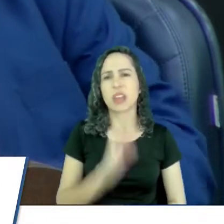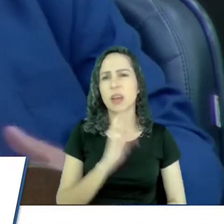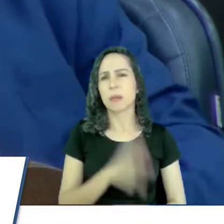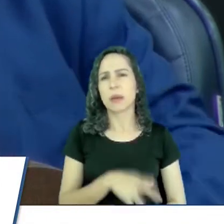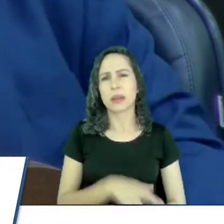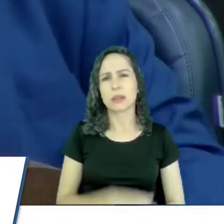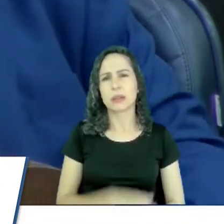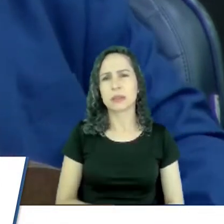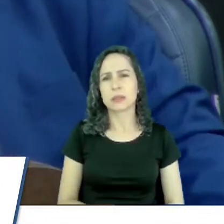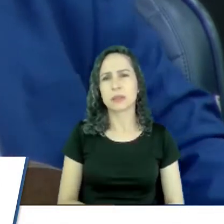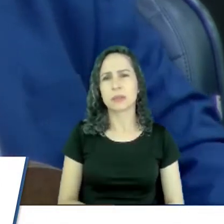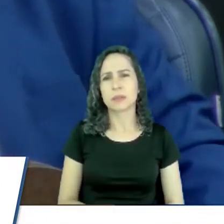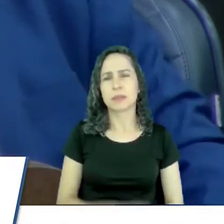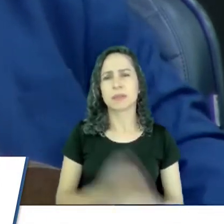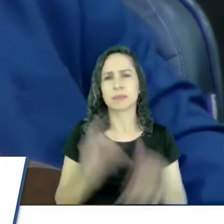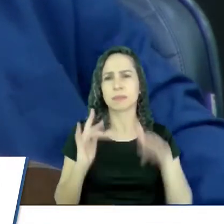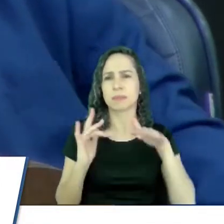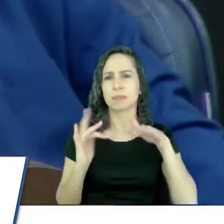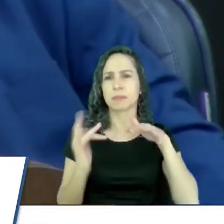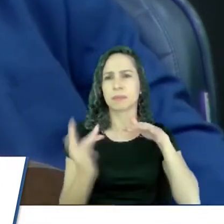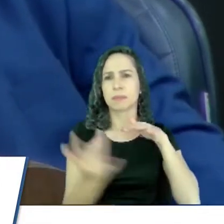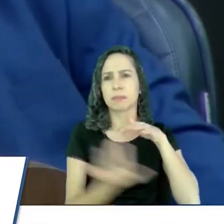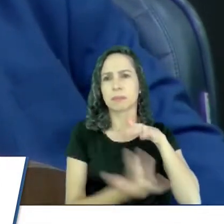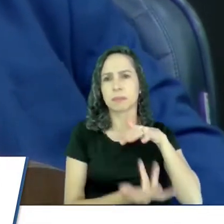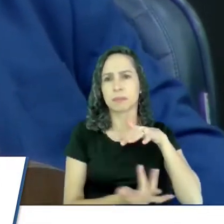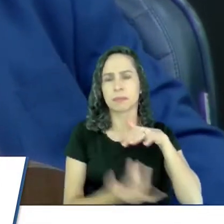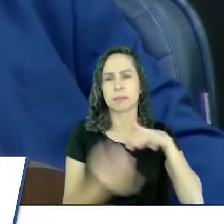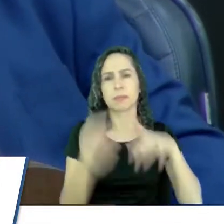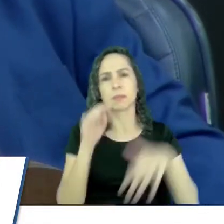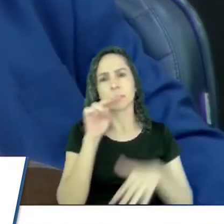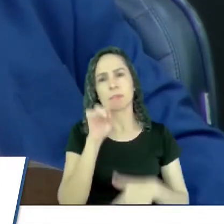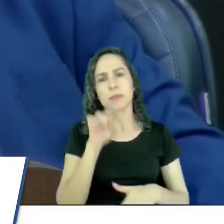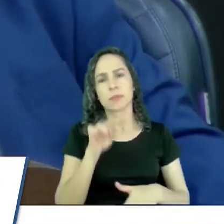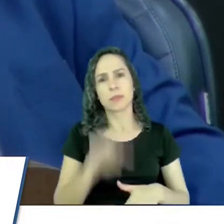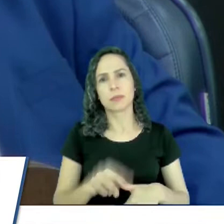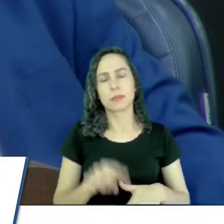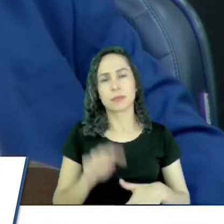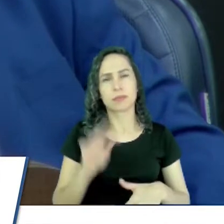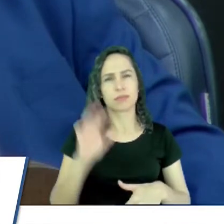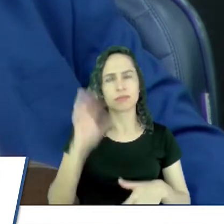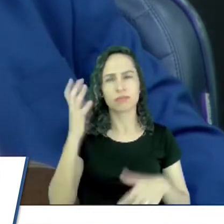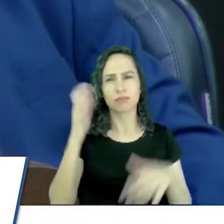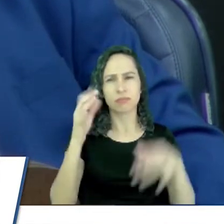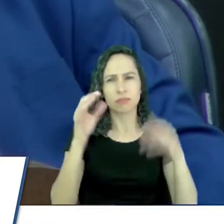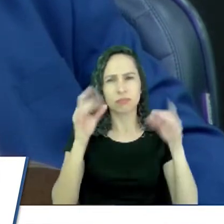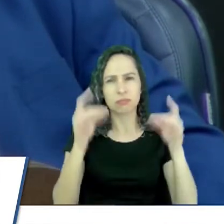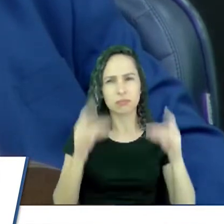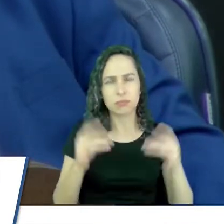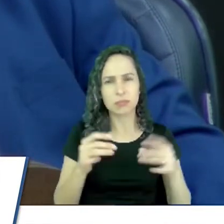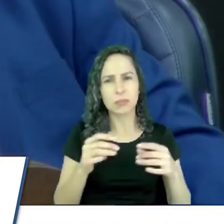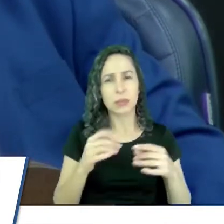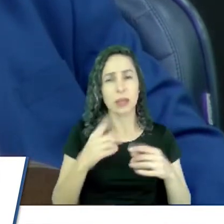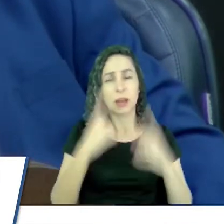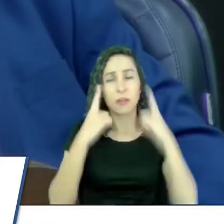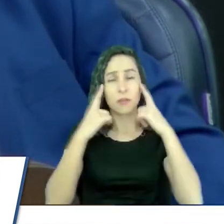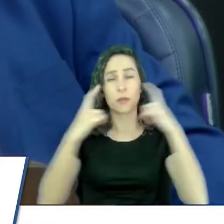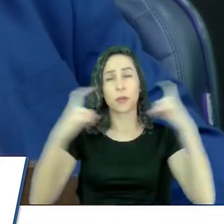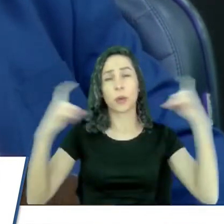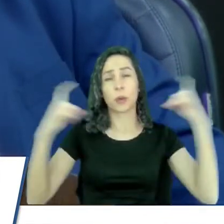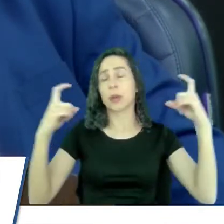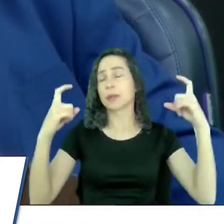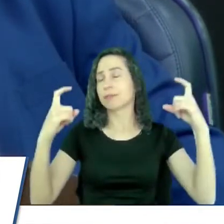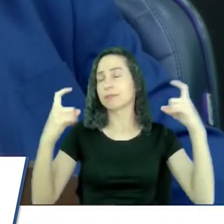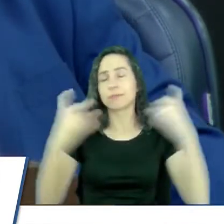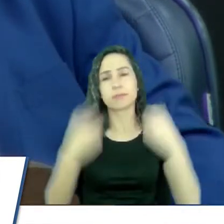pela rede social, a gente estava observando tudo o que aconteceu, violência jamais, em qualquer